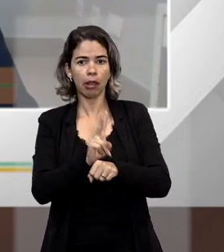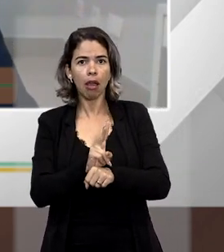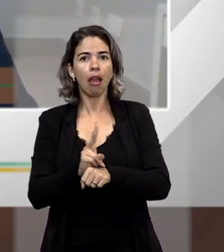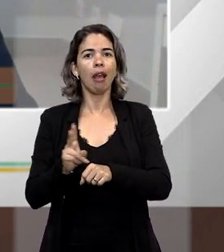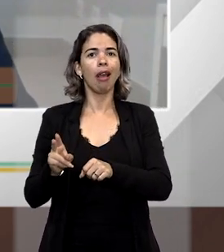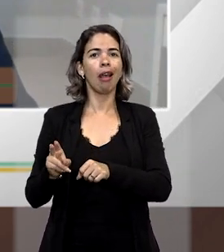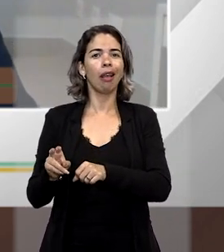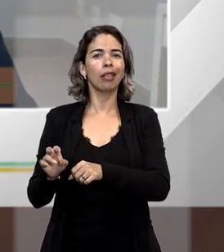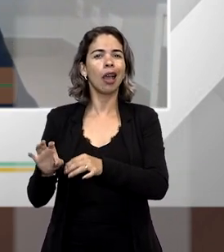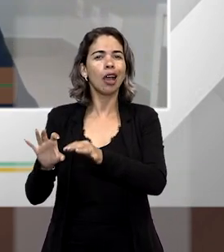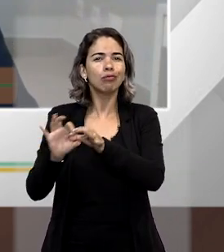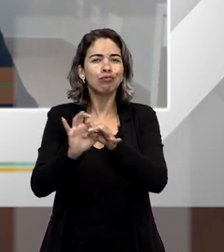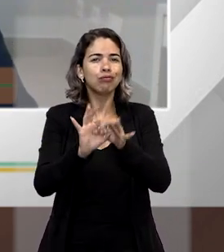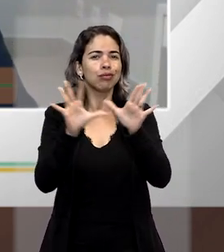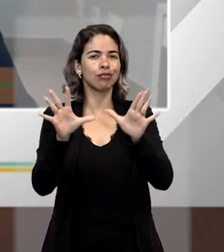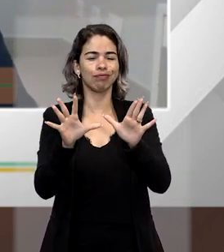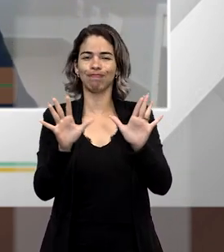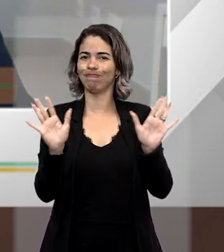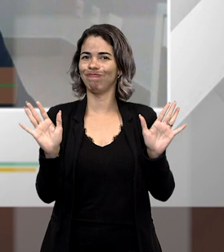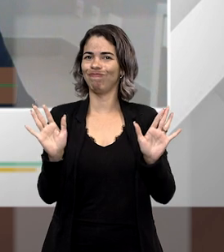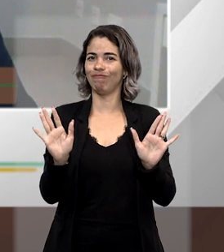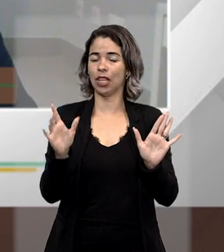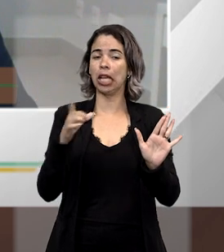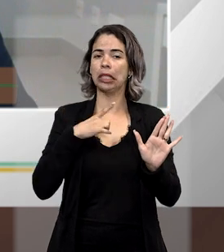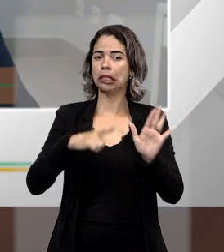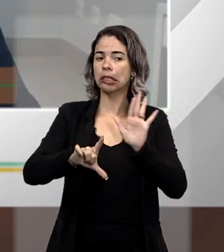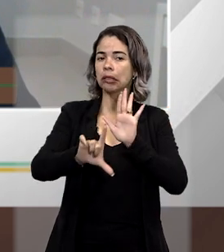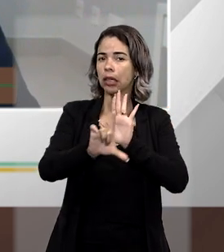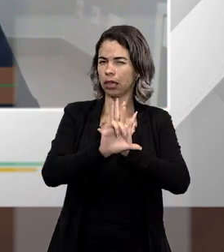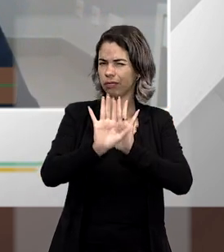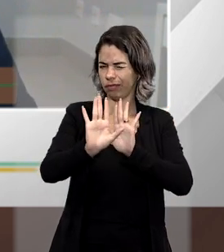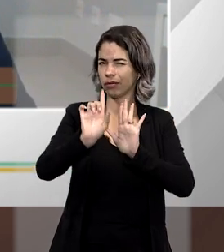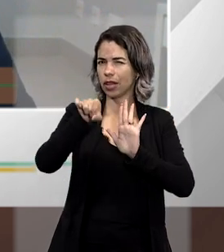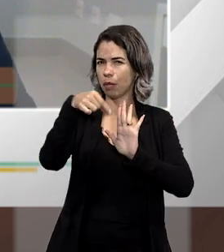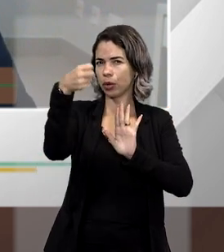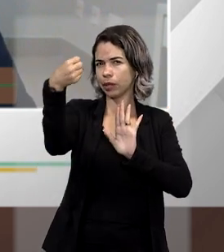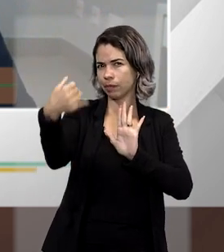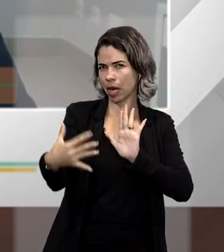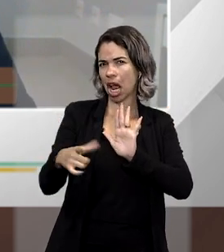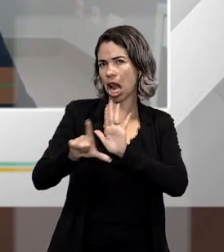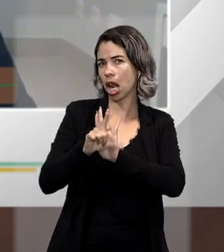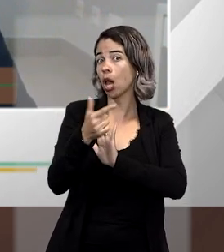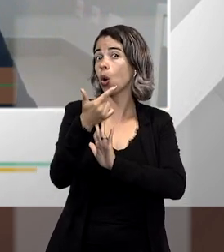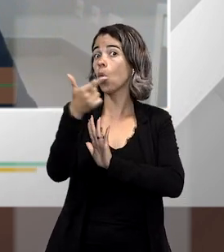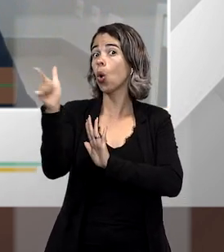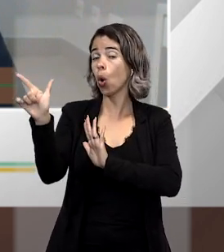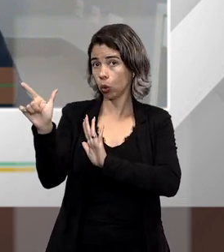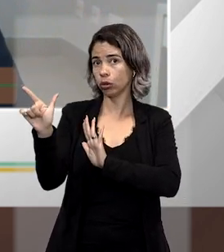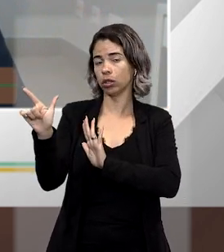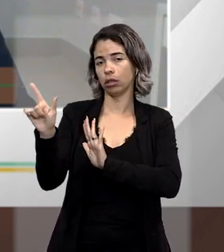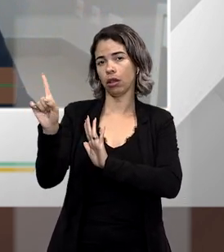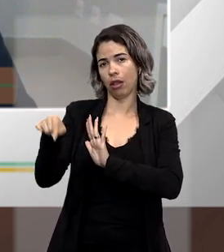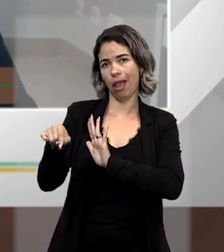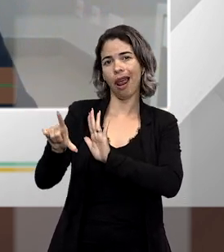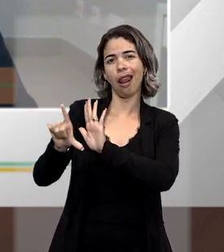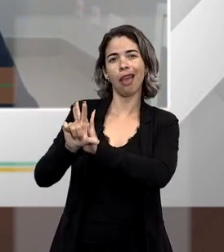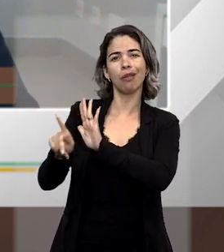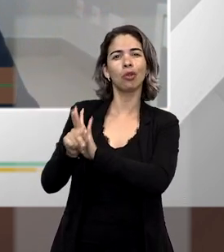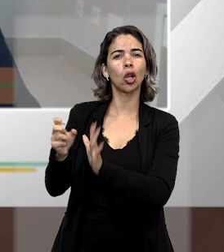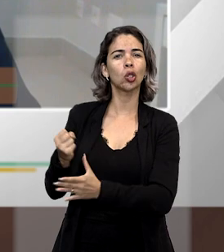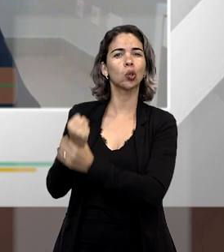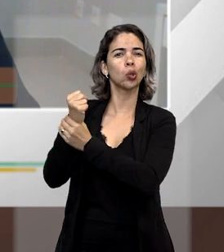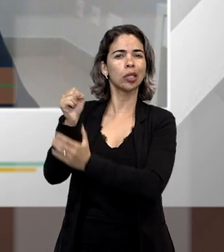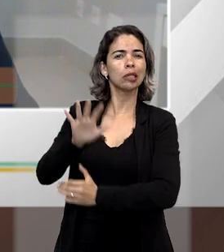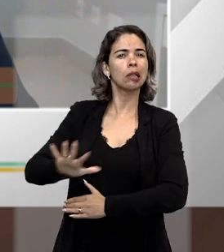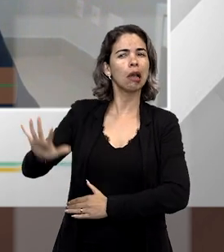direta do regime democrático. Nós tínhamos uma legislação, que nós vamos comentar mais à frente, a Lei 7.170, de 83, que